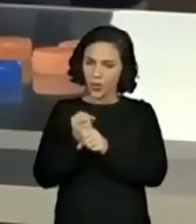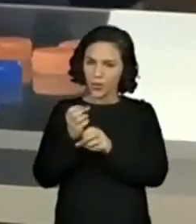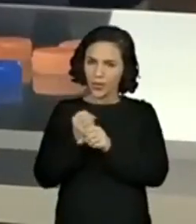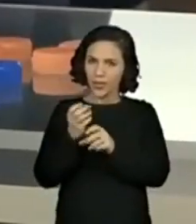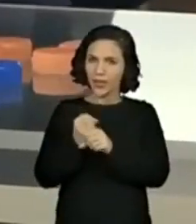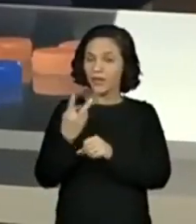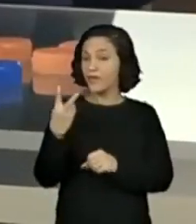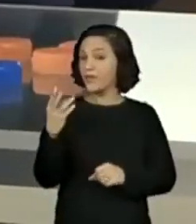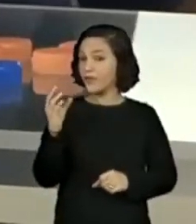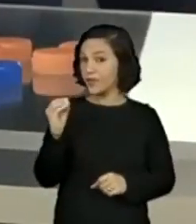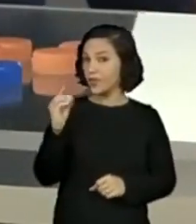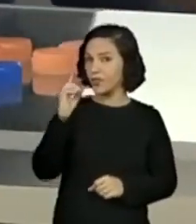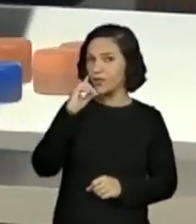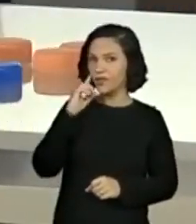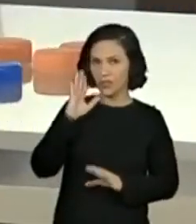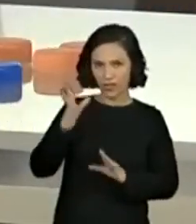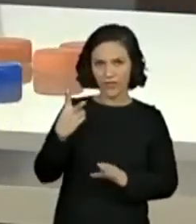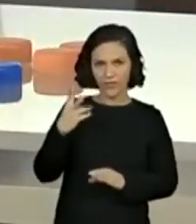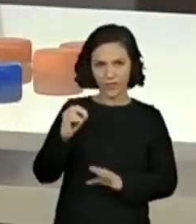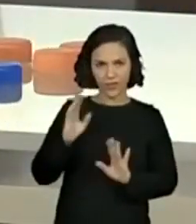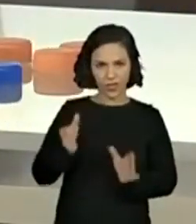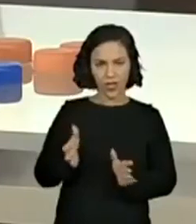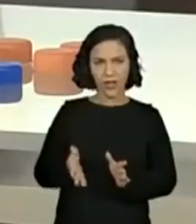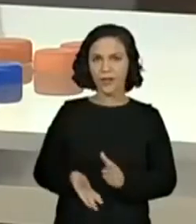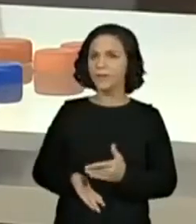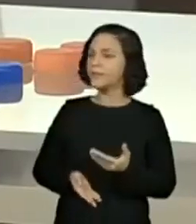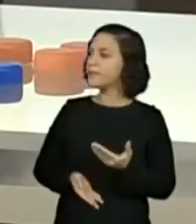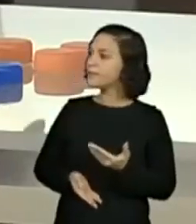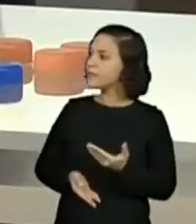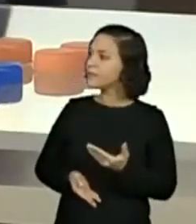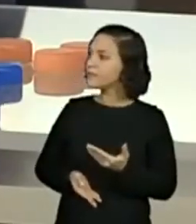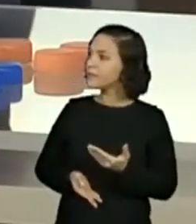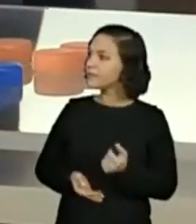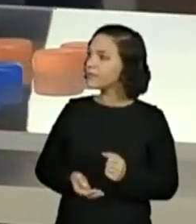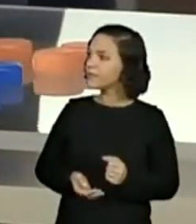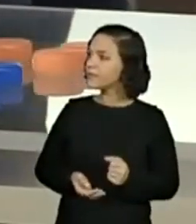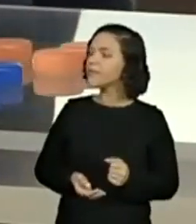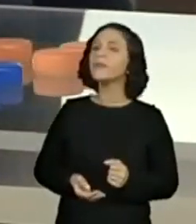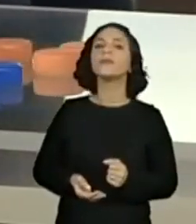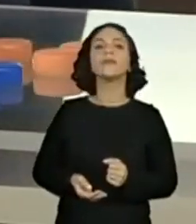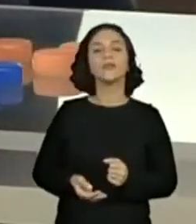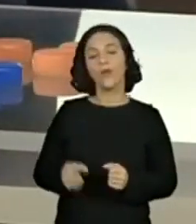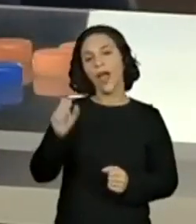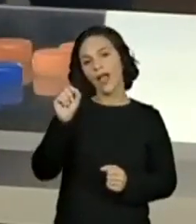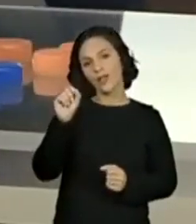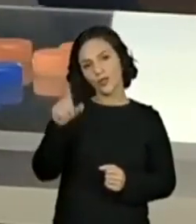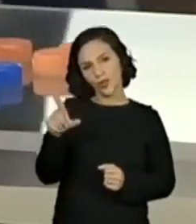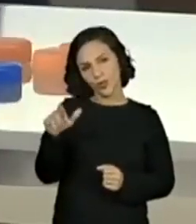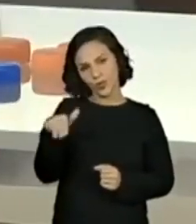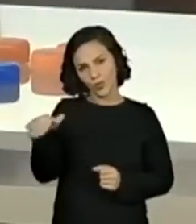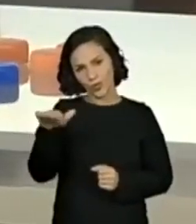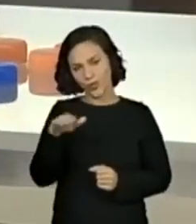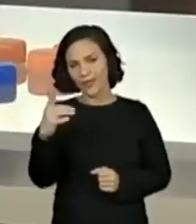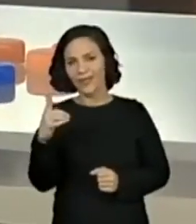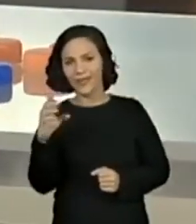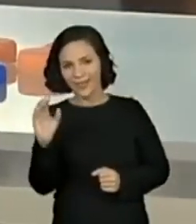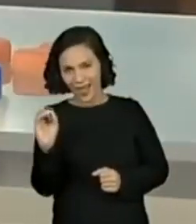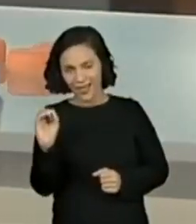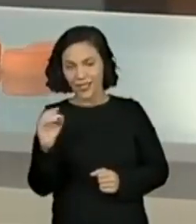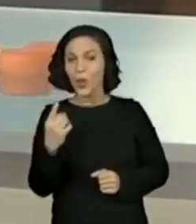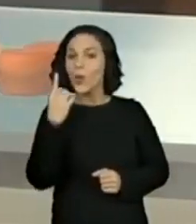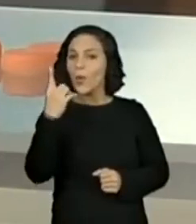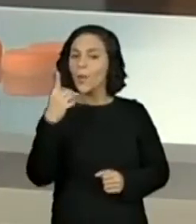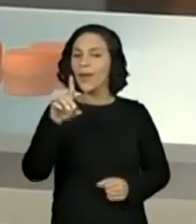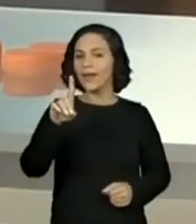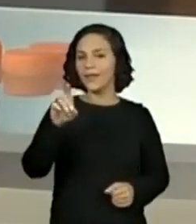E aí? Temos 20? Duas dezenas, né? Uma dezena em azul, uma dezena em laranja. Então, 20